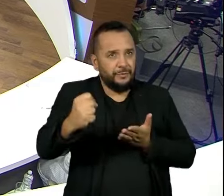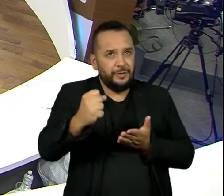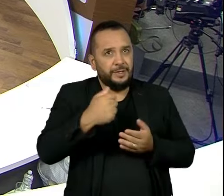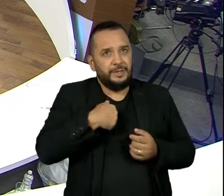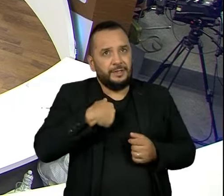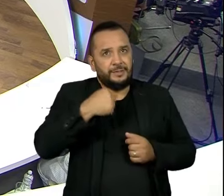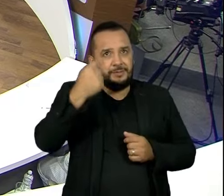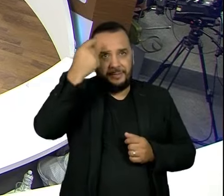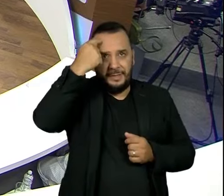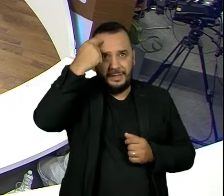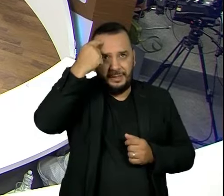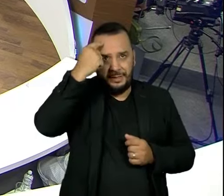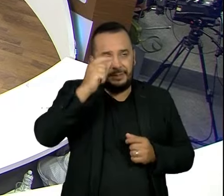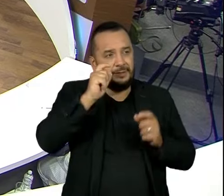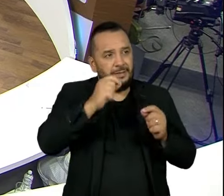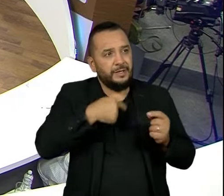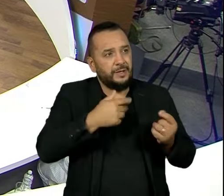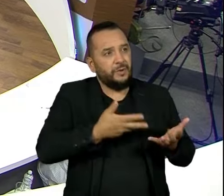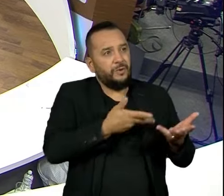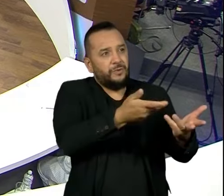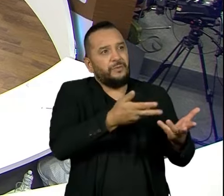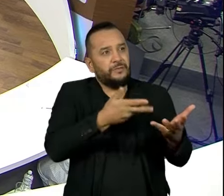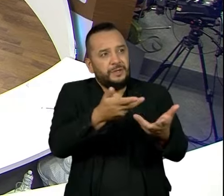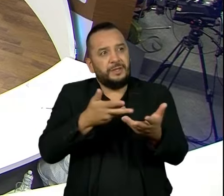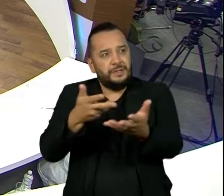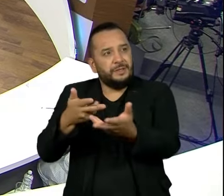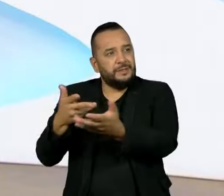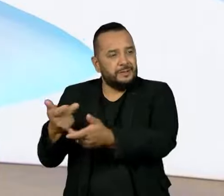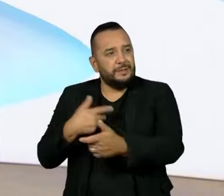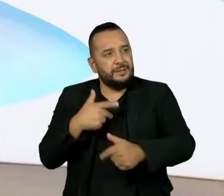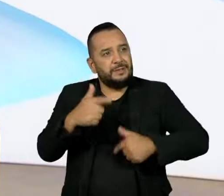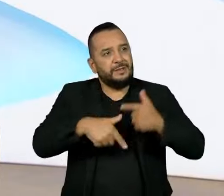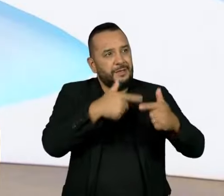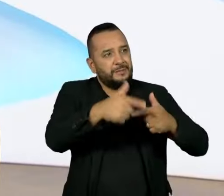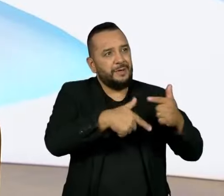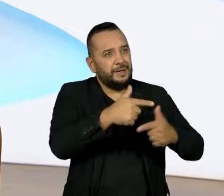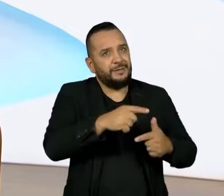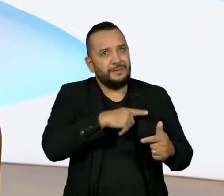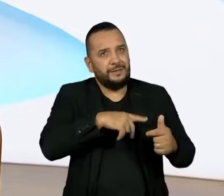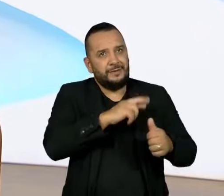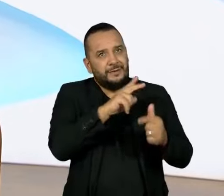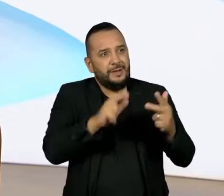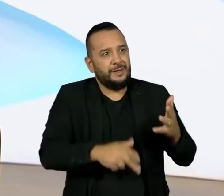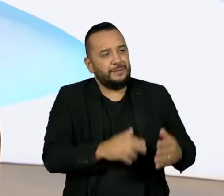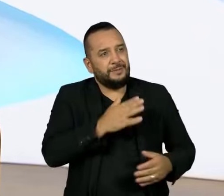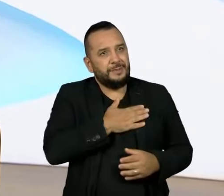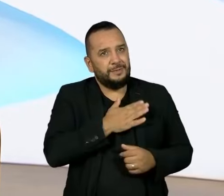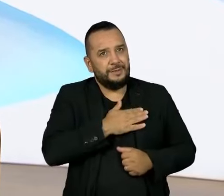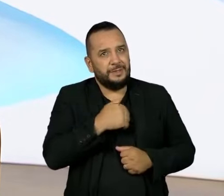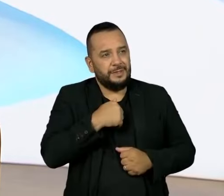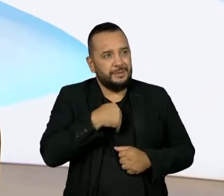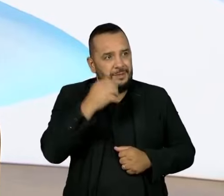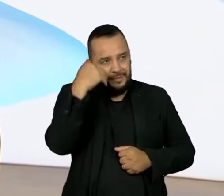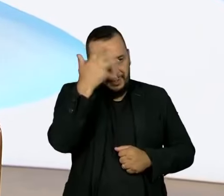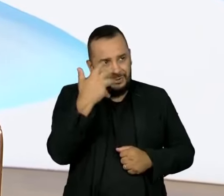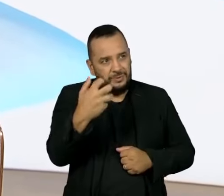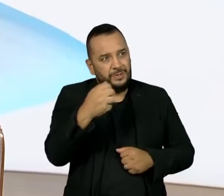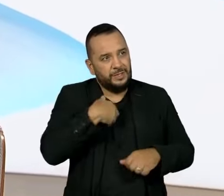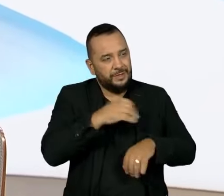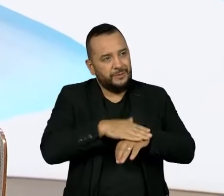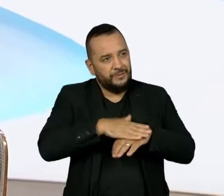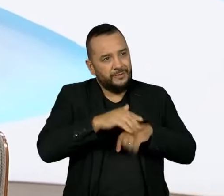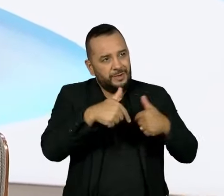múltiplos convites e trabalhos que me acumulam e que me apaixonam e que eu faço.